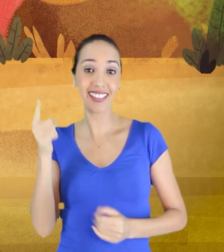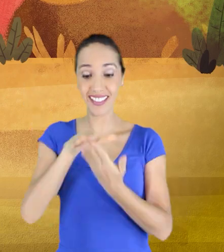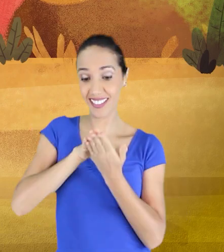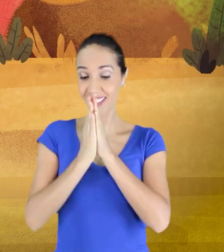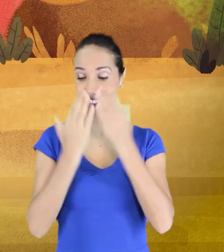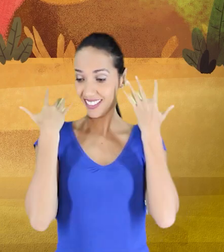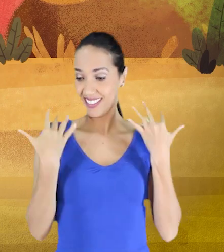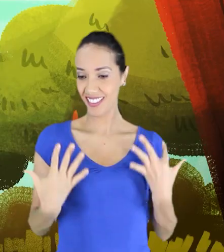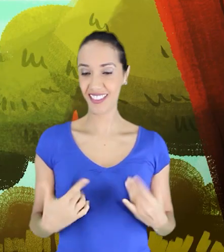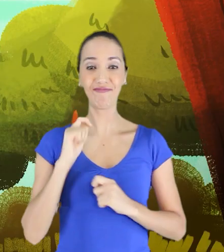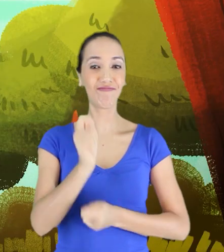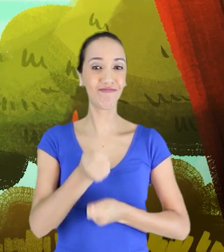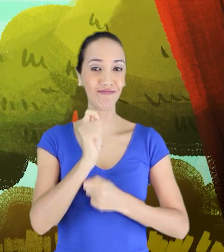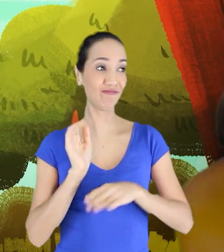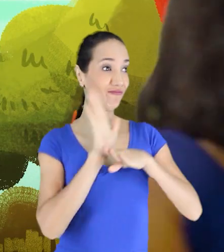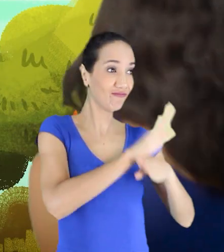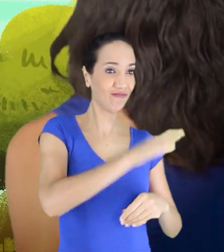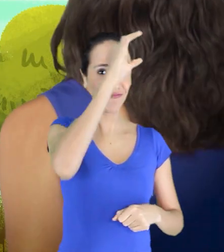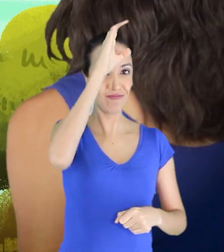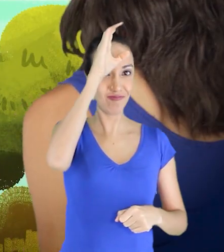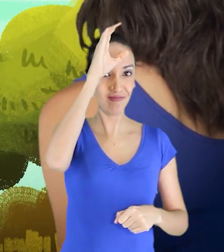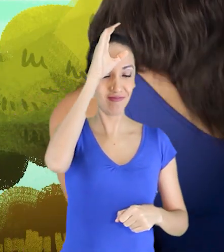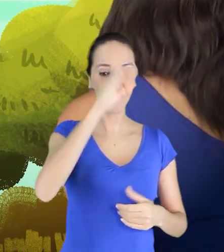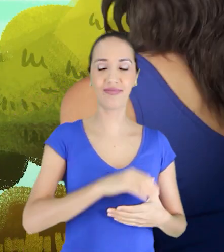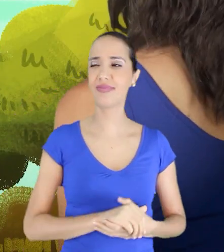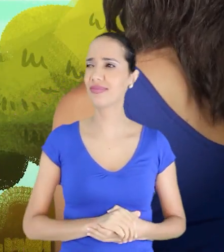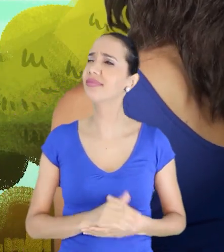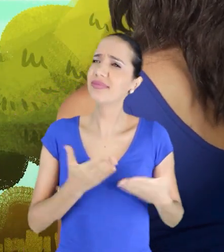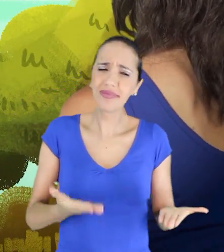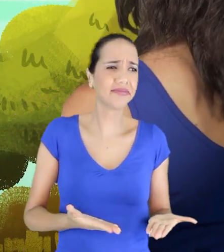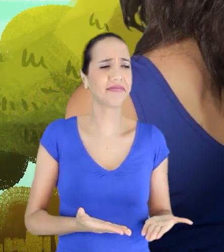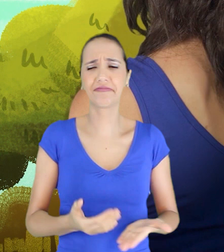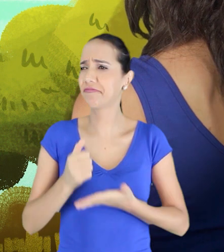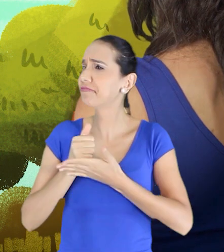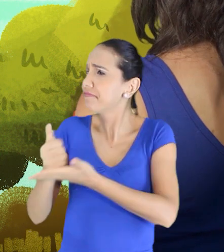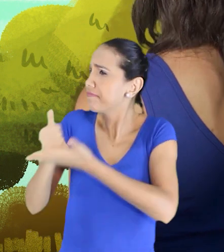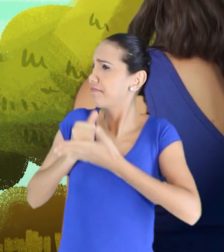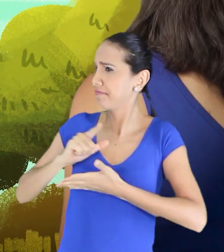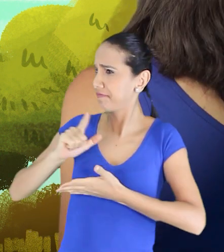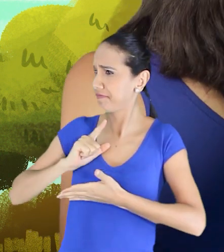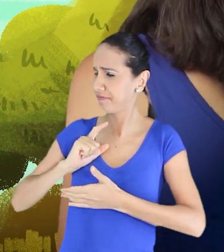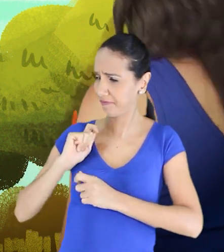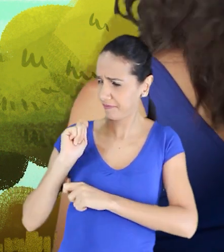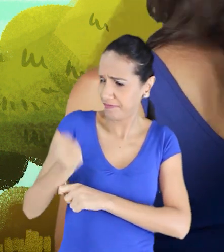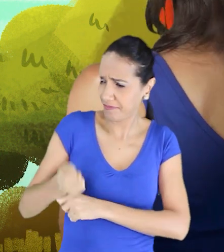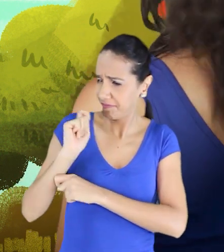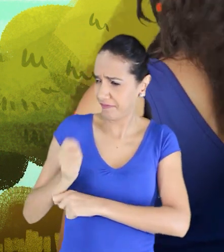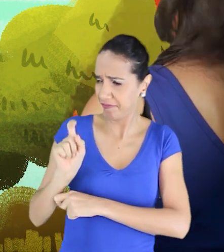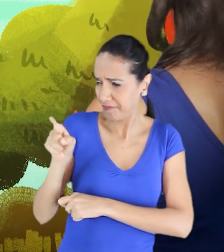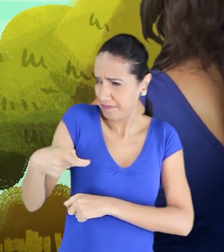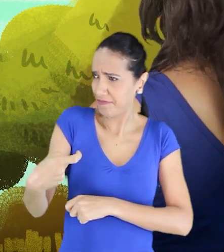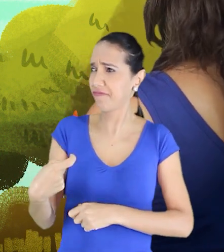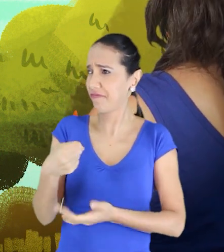ajudava a Tia Natácia. Tia Natácia, faz um anzolzinho de alfinete para a enrilha? A coitada tem tanta vontade de